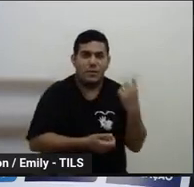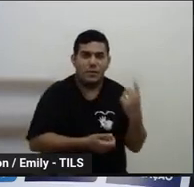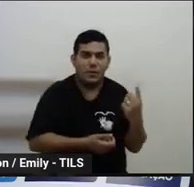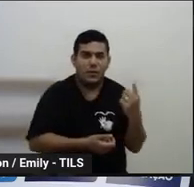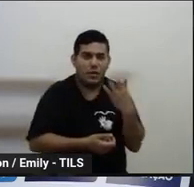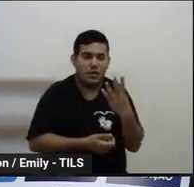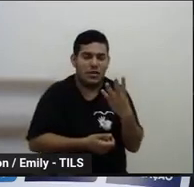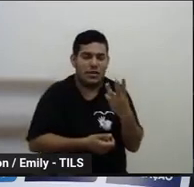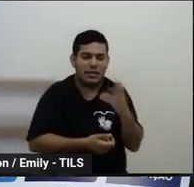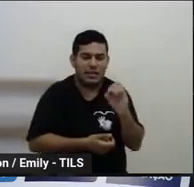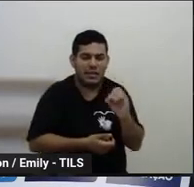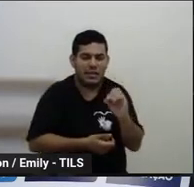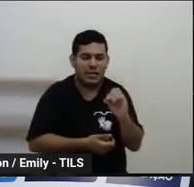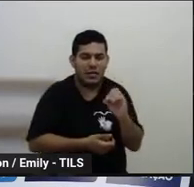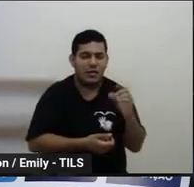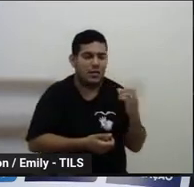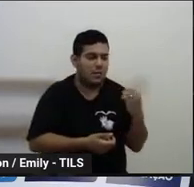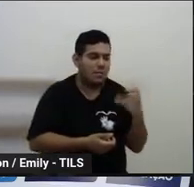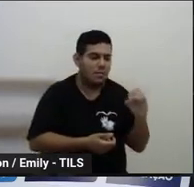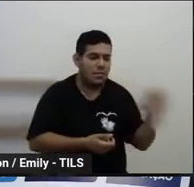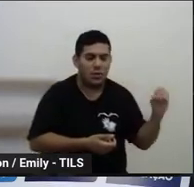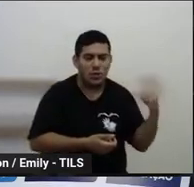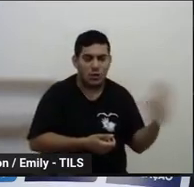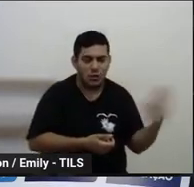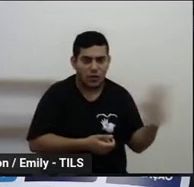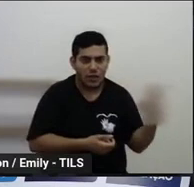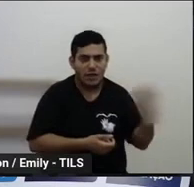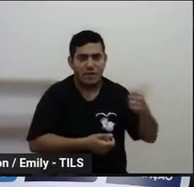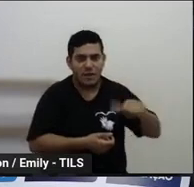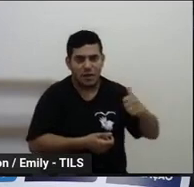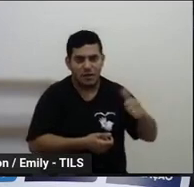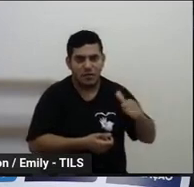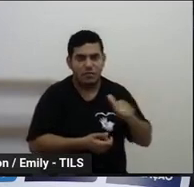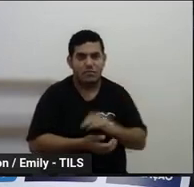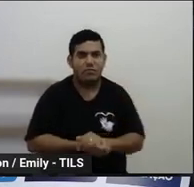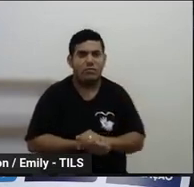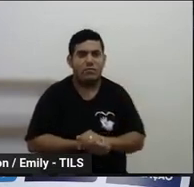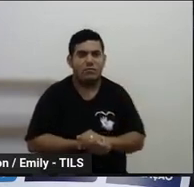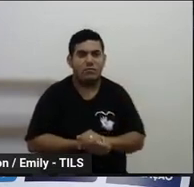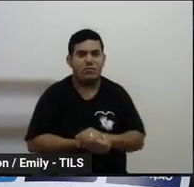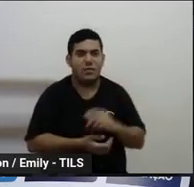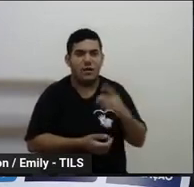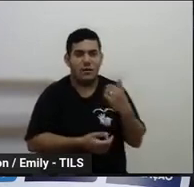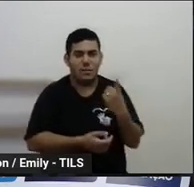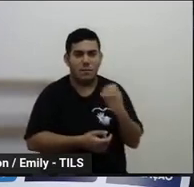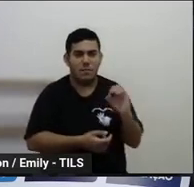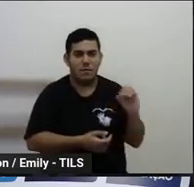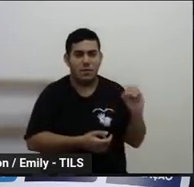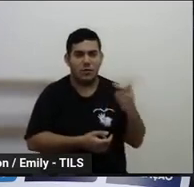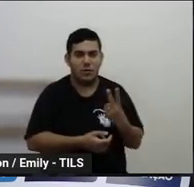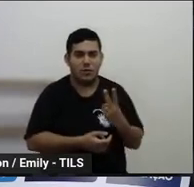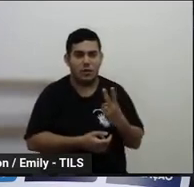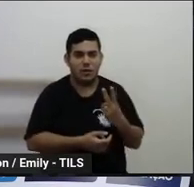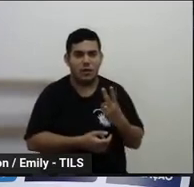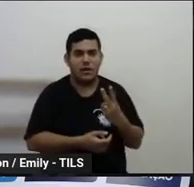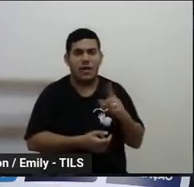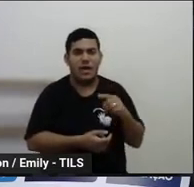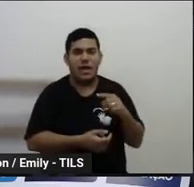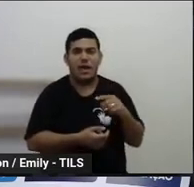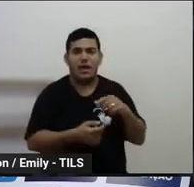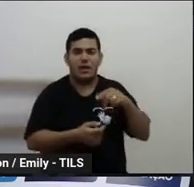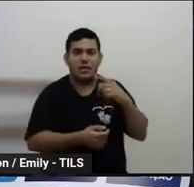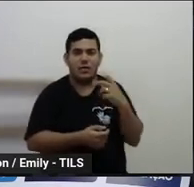estudantes previstos, 1.002 realizaram as avaliações, proficiência média da rede, 235,